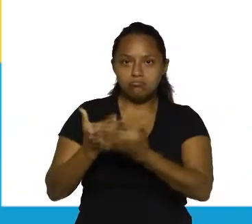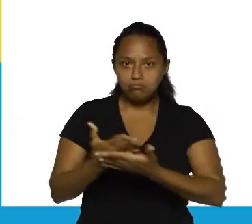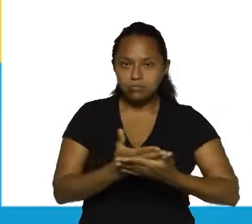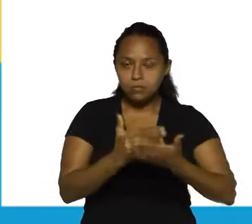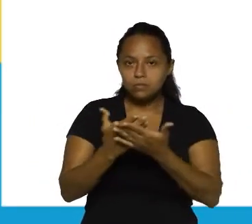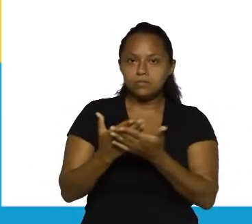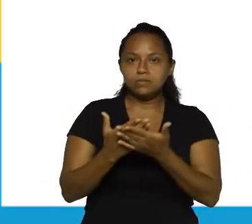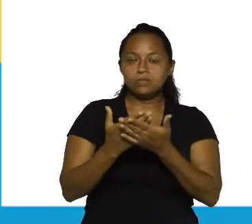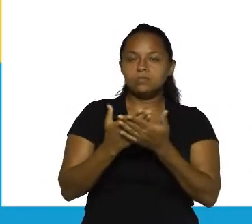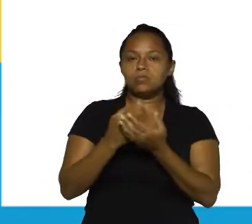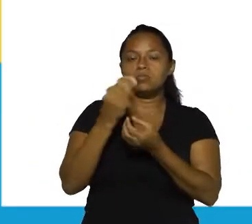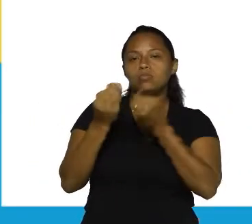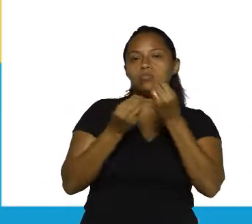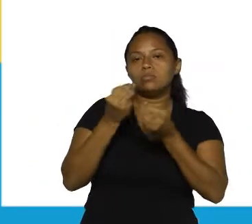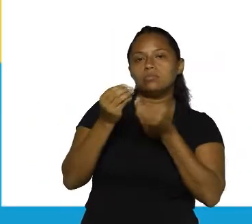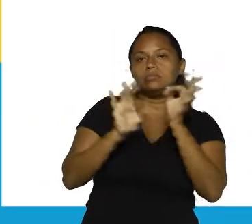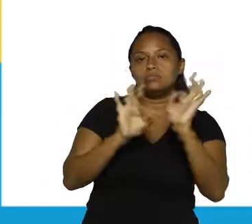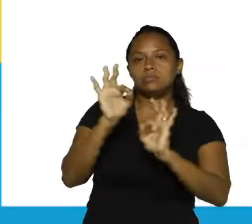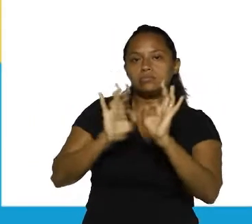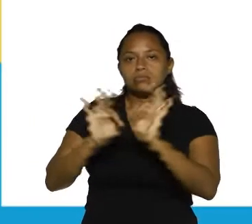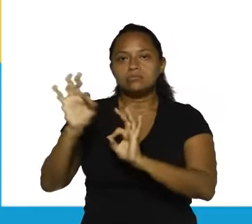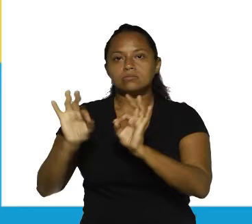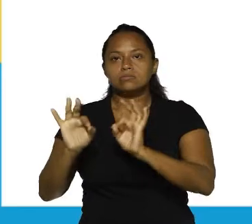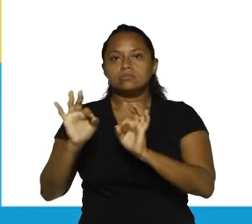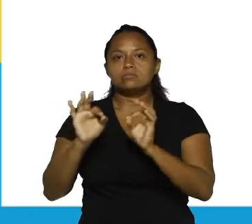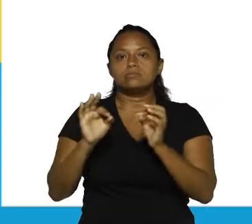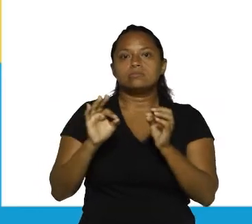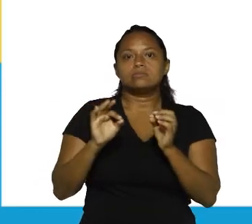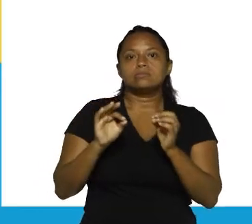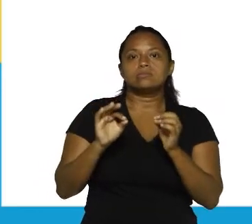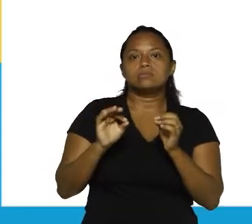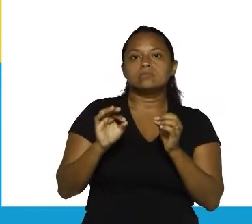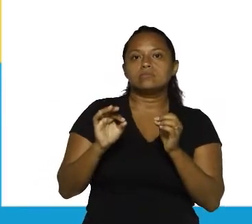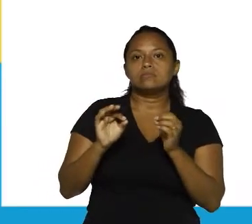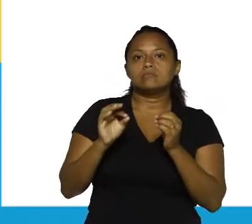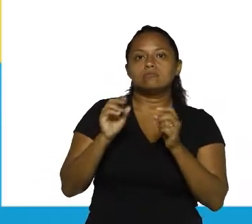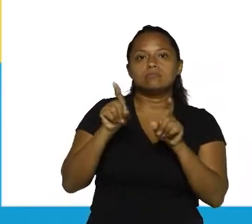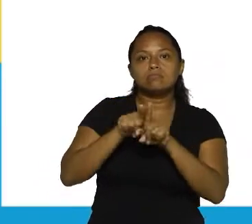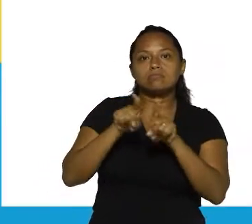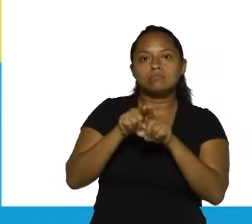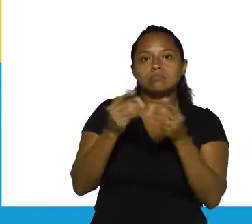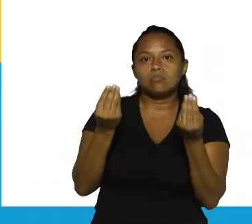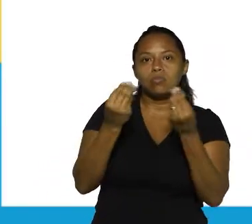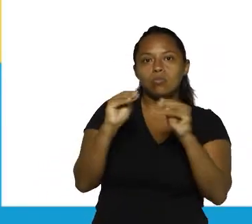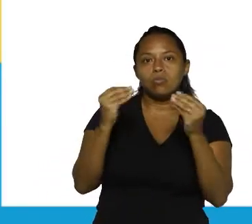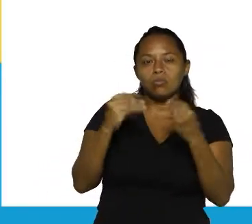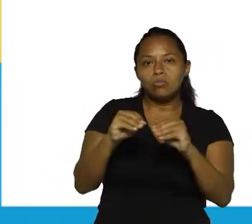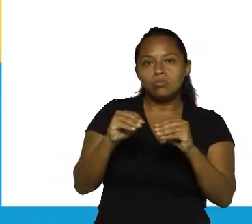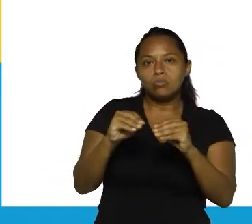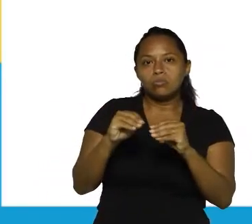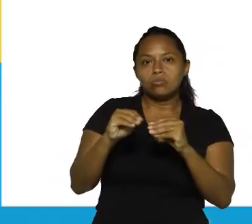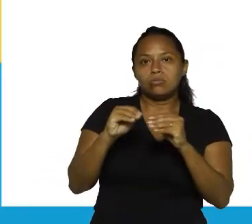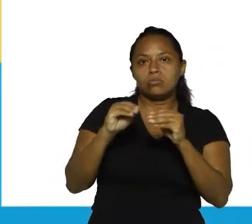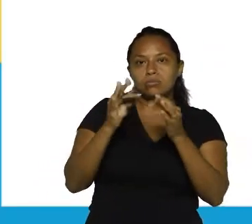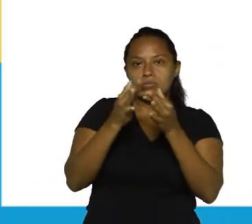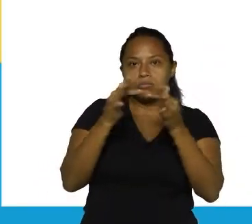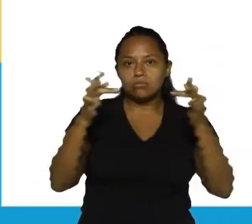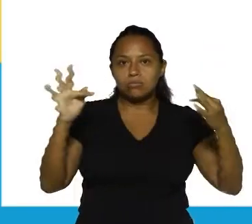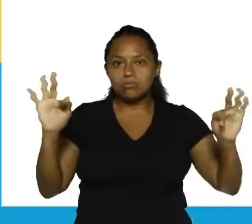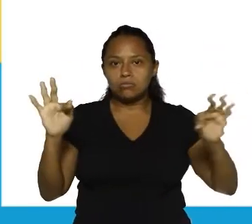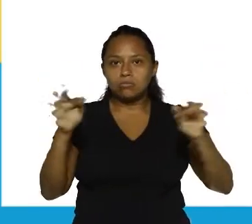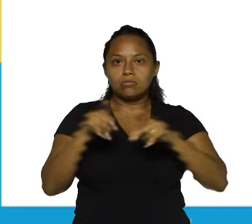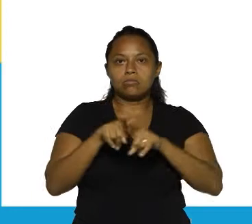justamente a disposição, a organização, a forma como nós empregamos as palavras na frase.